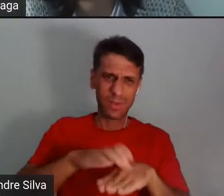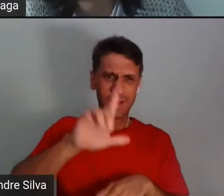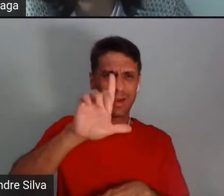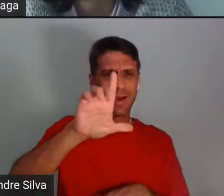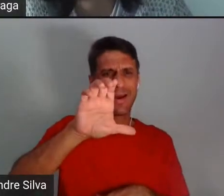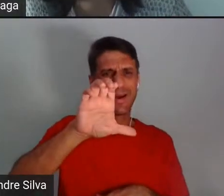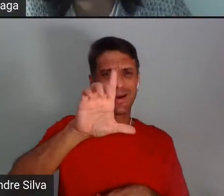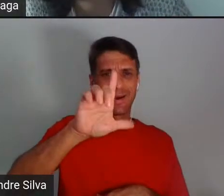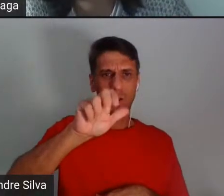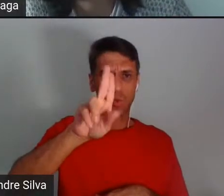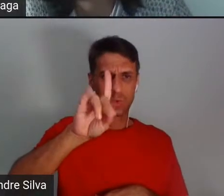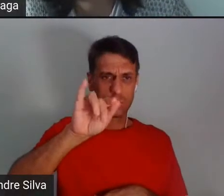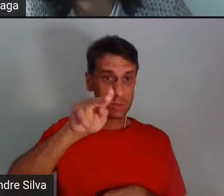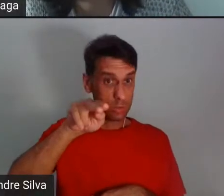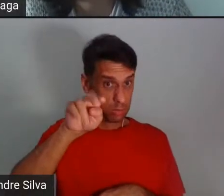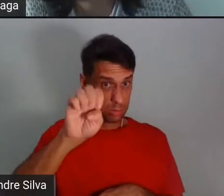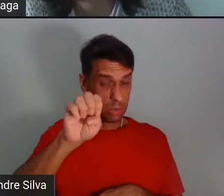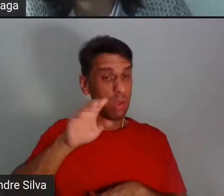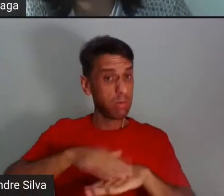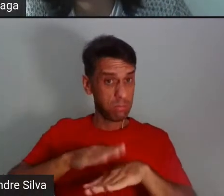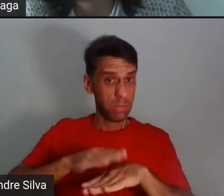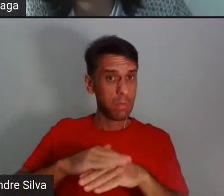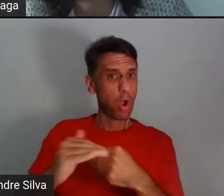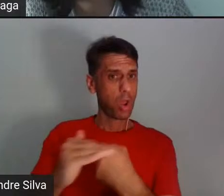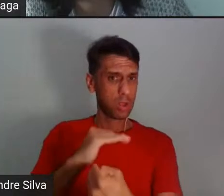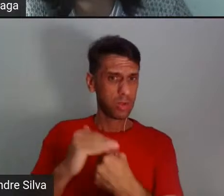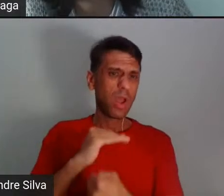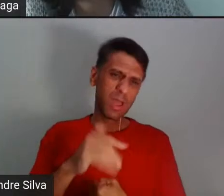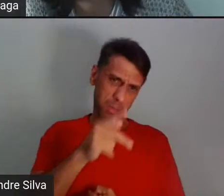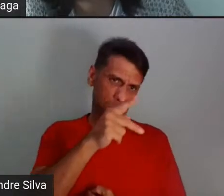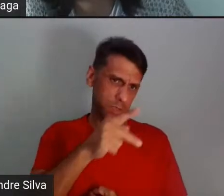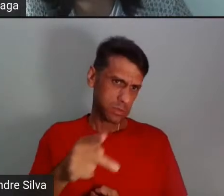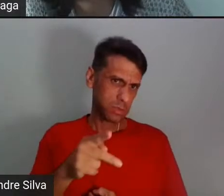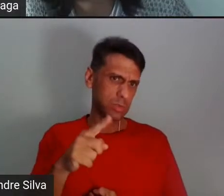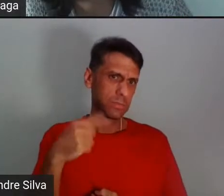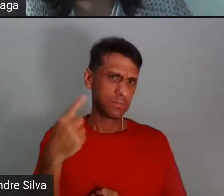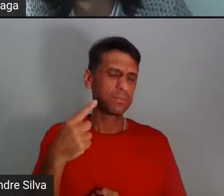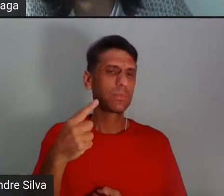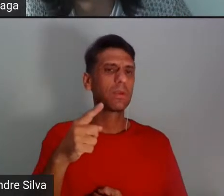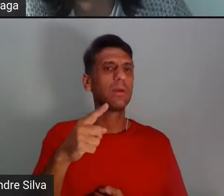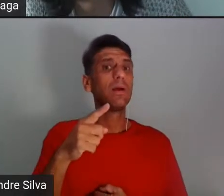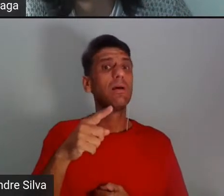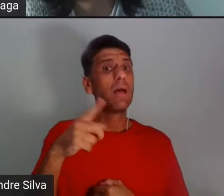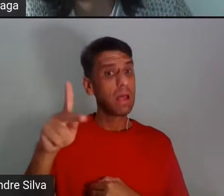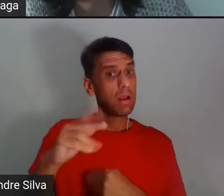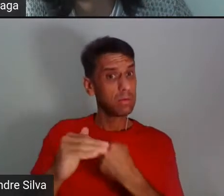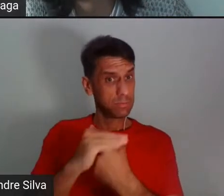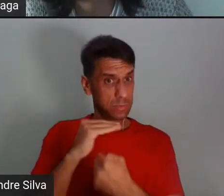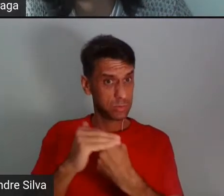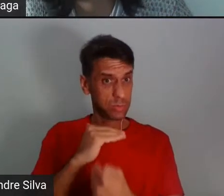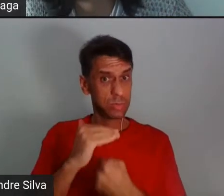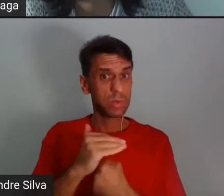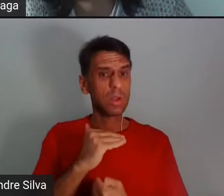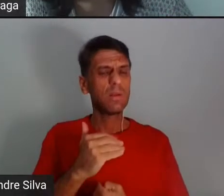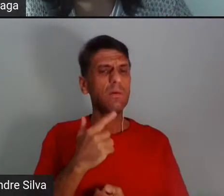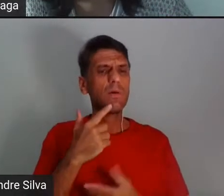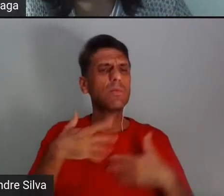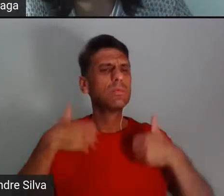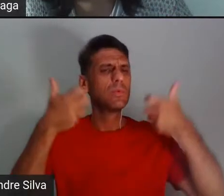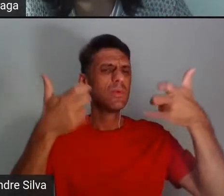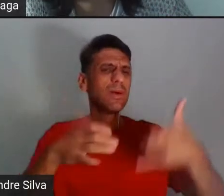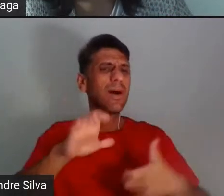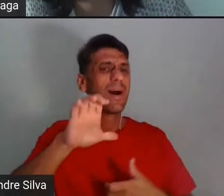orientadora. A Claudiana, que é a nossa presidenta da LAB, né? Foi minha orientadora. Eu converso muito com ela e digo assim, Cláudio,